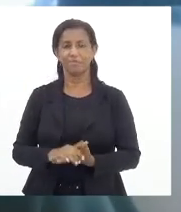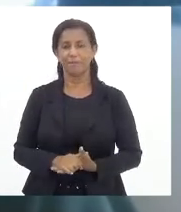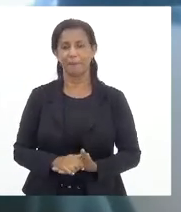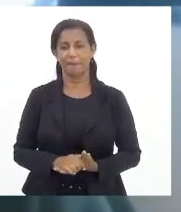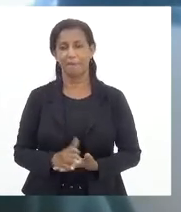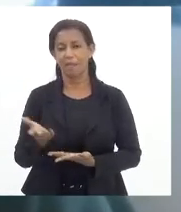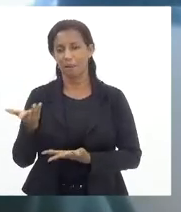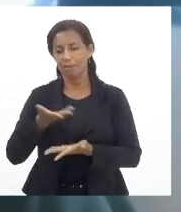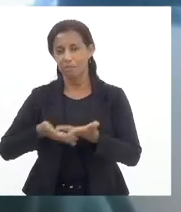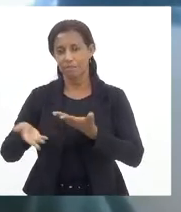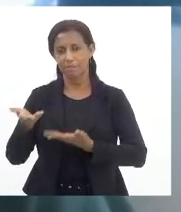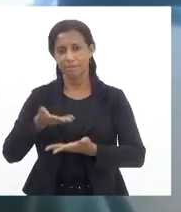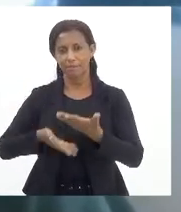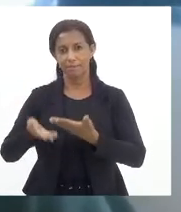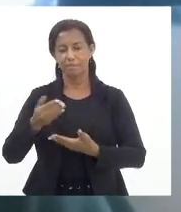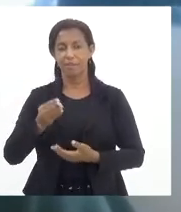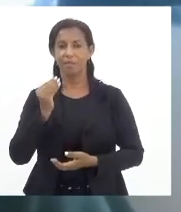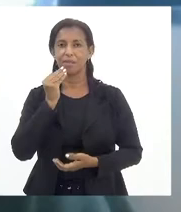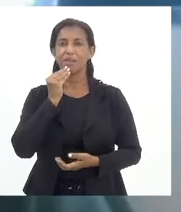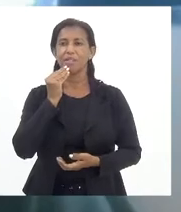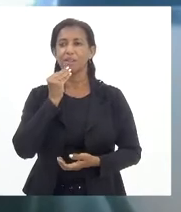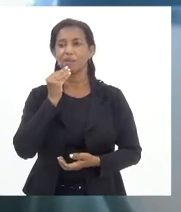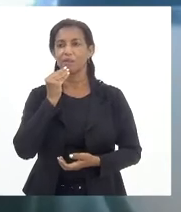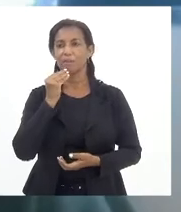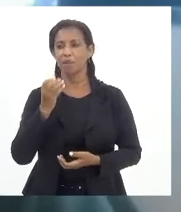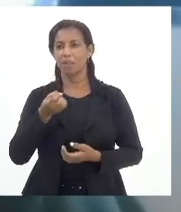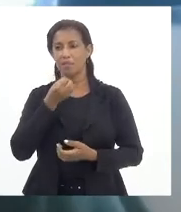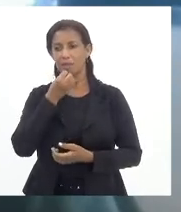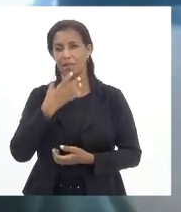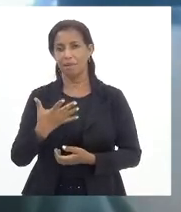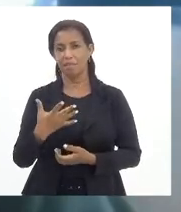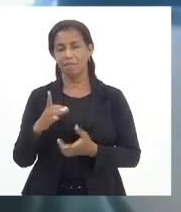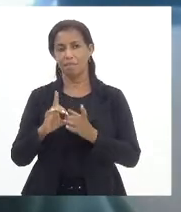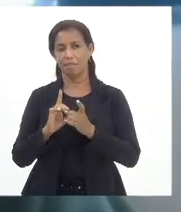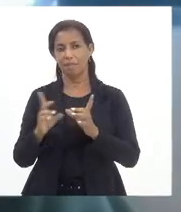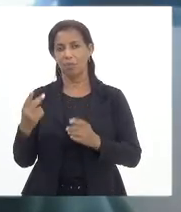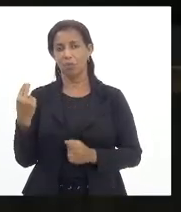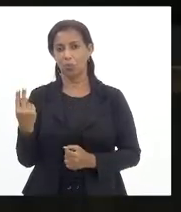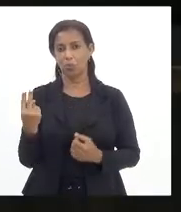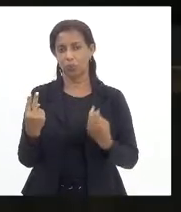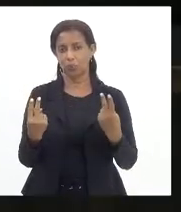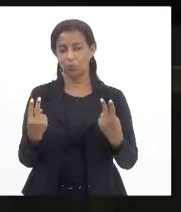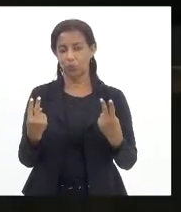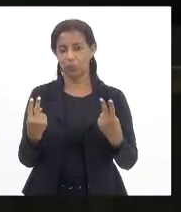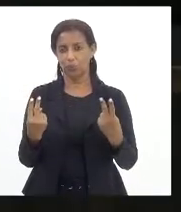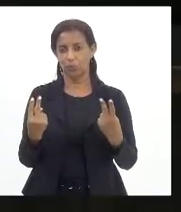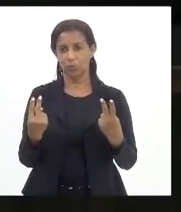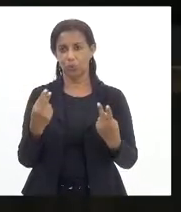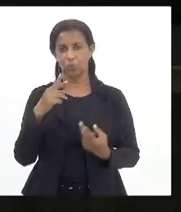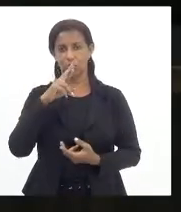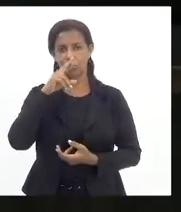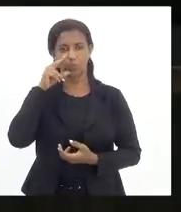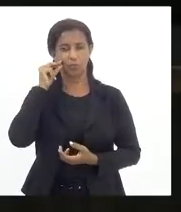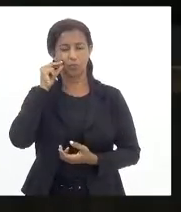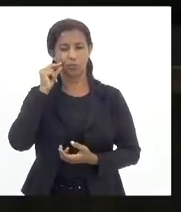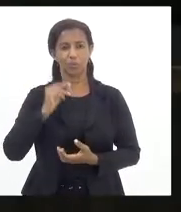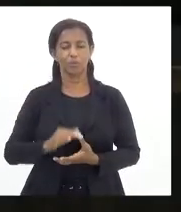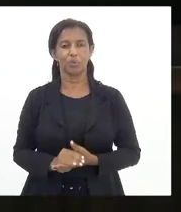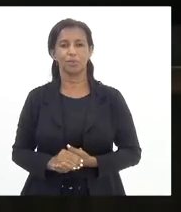Participação e transparência fazem bem a democracia. 2 a 2 deputado Rosenberg Reis